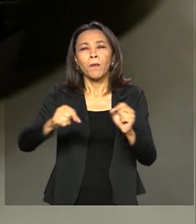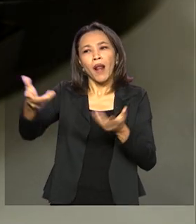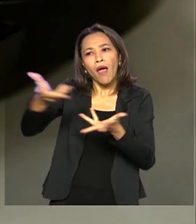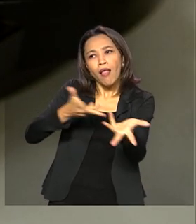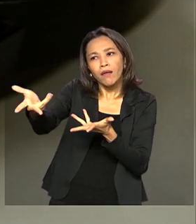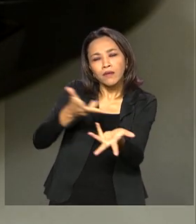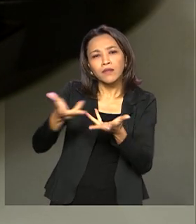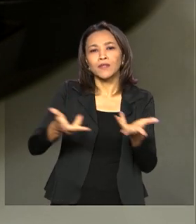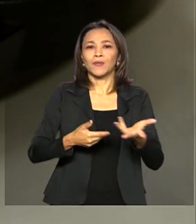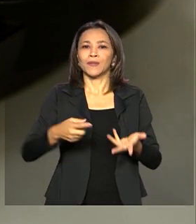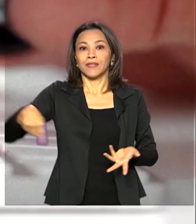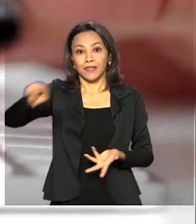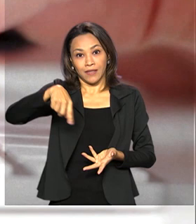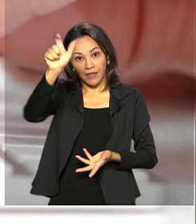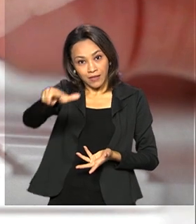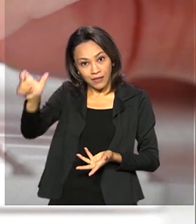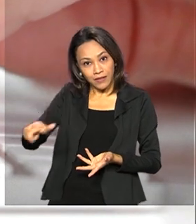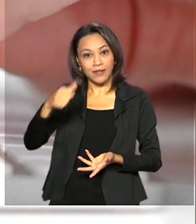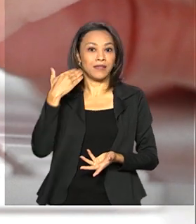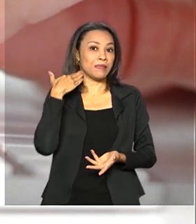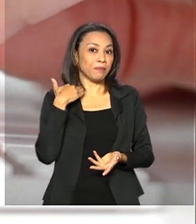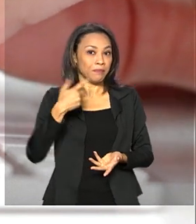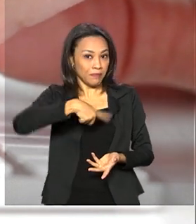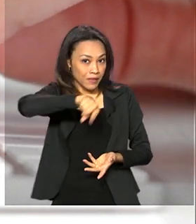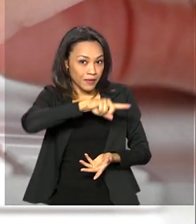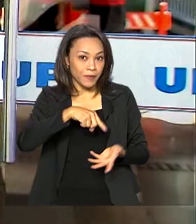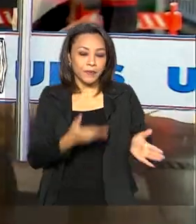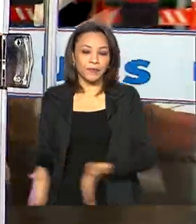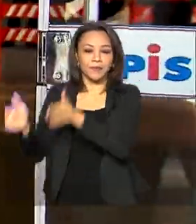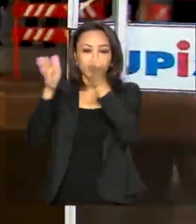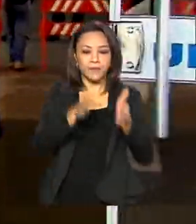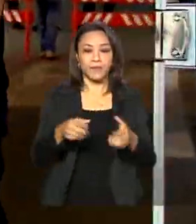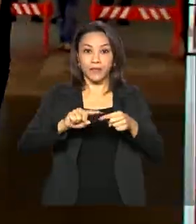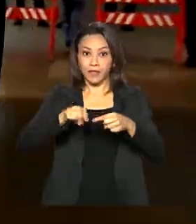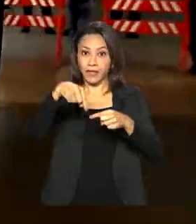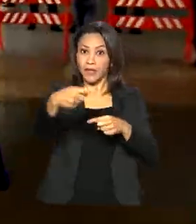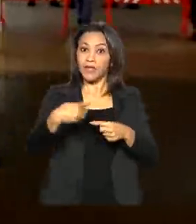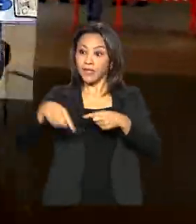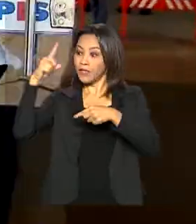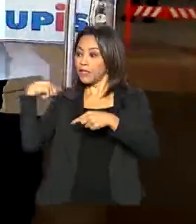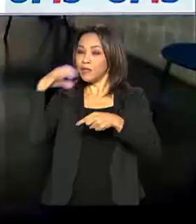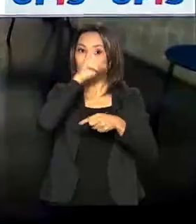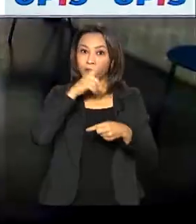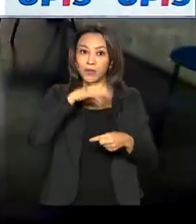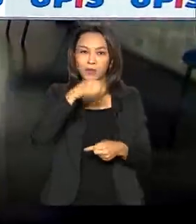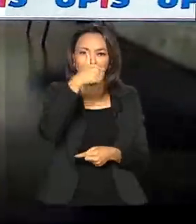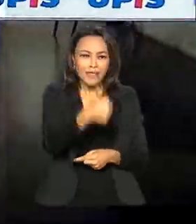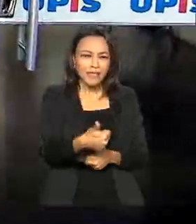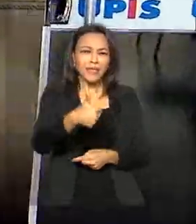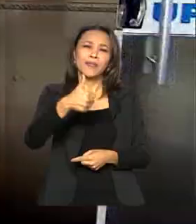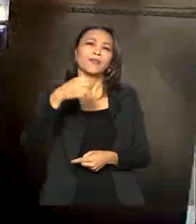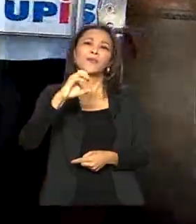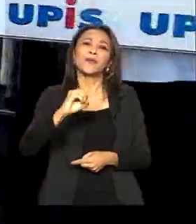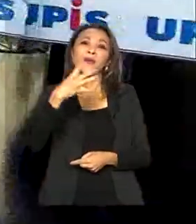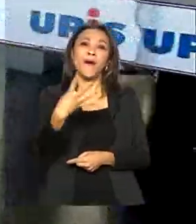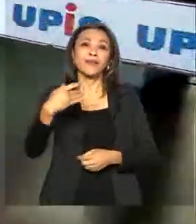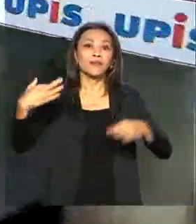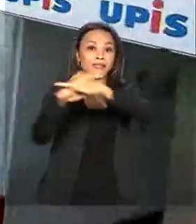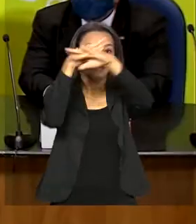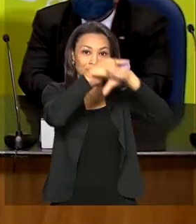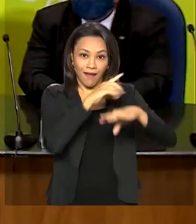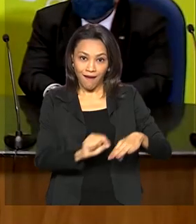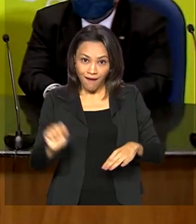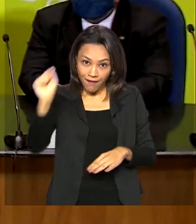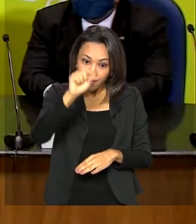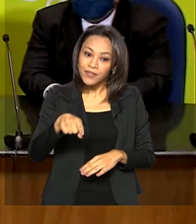bancos e clientes. E neste domingo, candidatos de 104 cidades fizeram o Enem Digital. Uma maneira